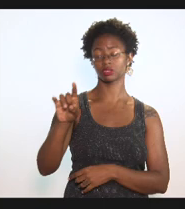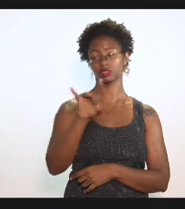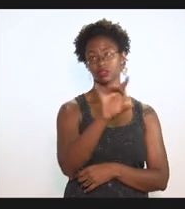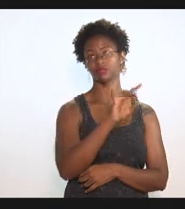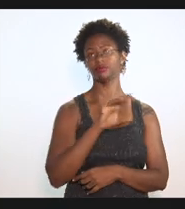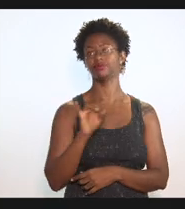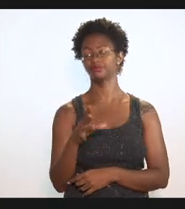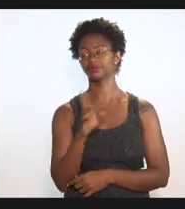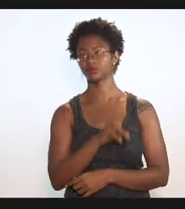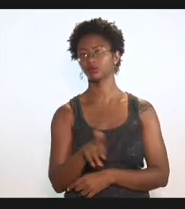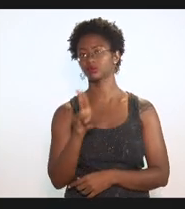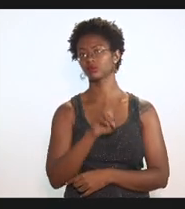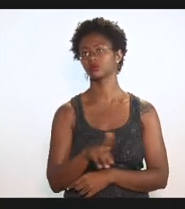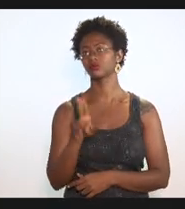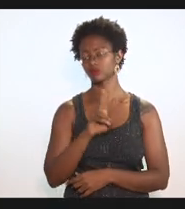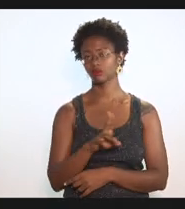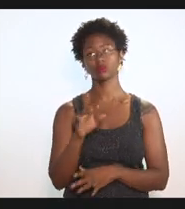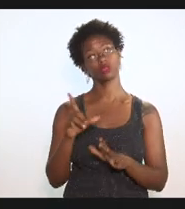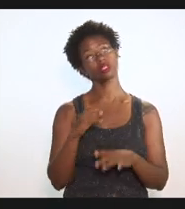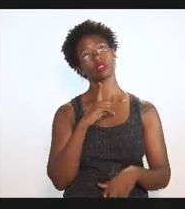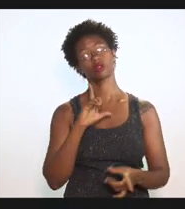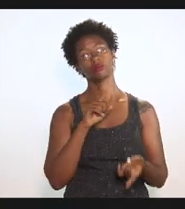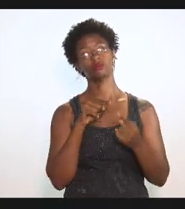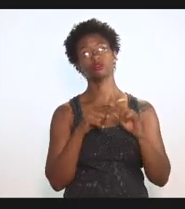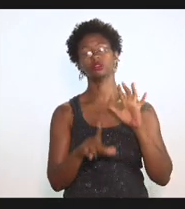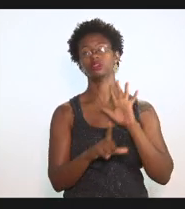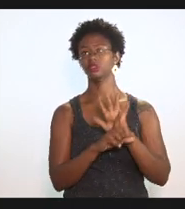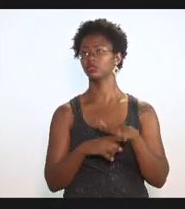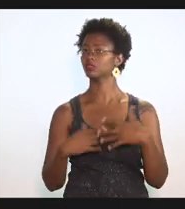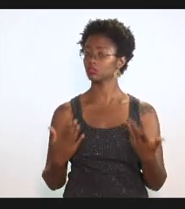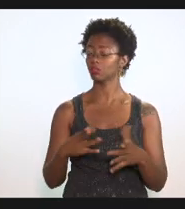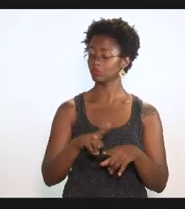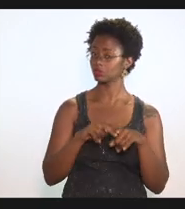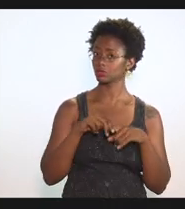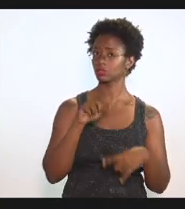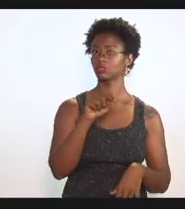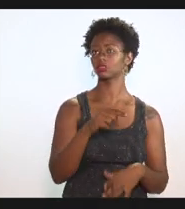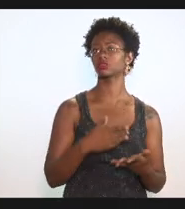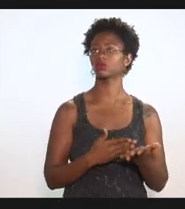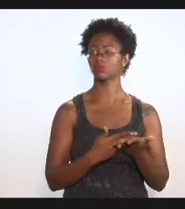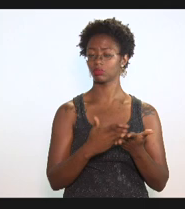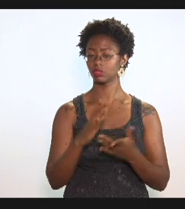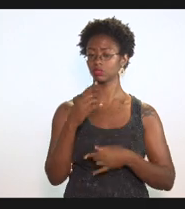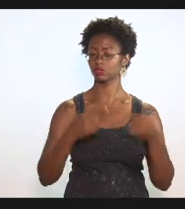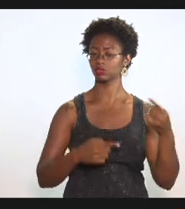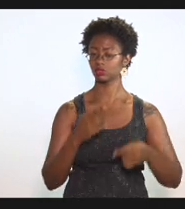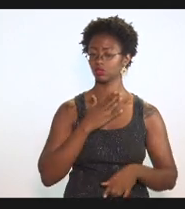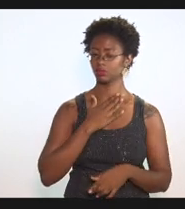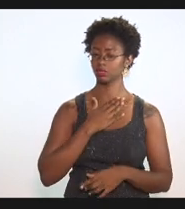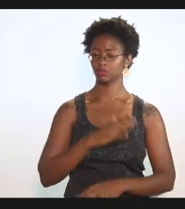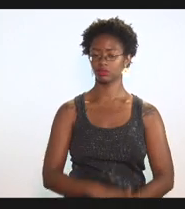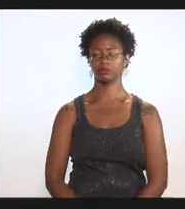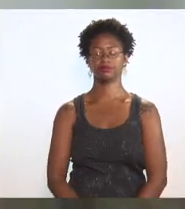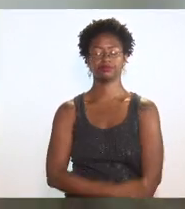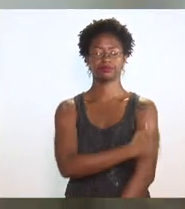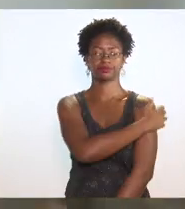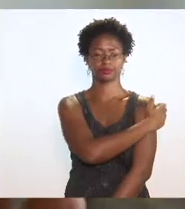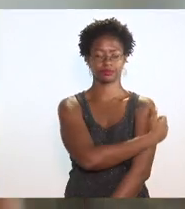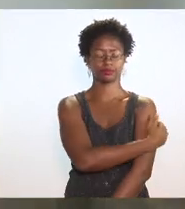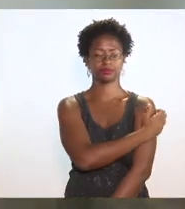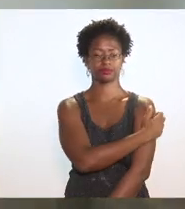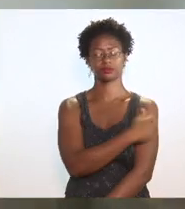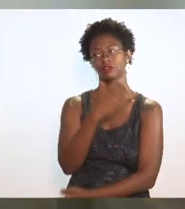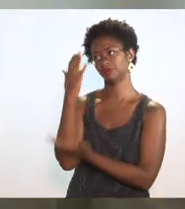aplicam o que está efetivamente disposto na lei então é nesse aspecto que entra toda a minha discussão deputado Luiz Paulo obrigado deputado